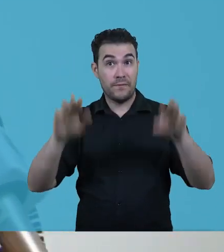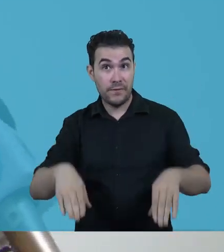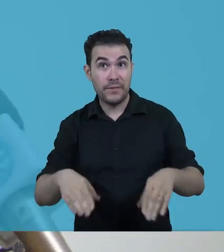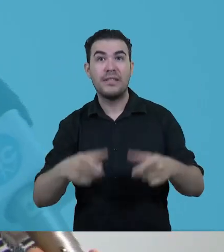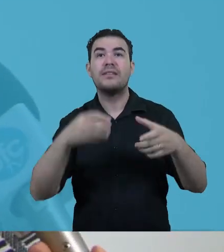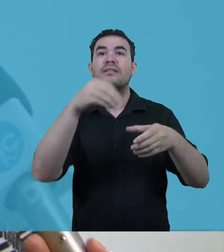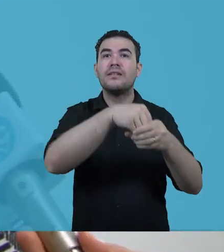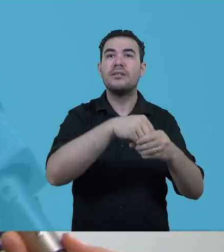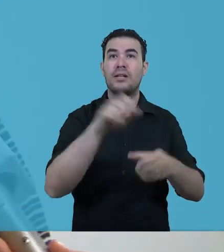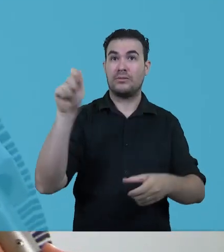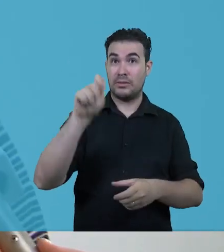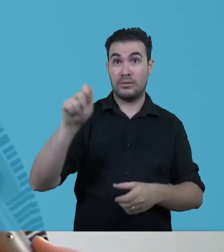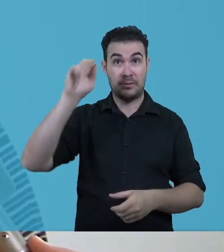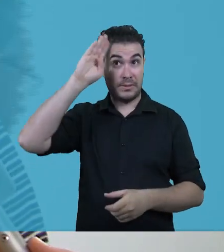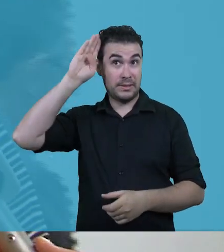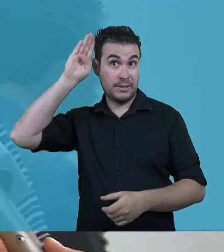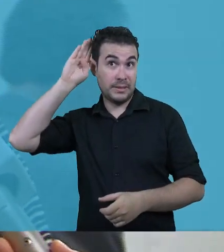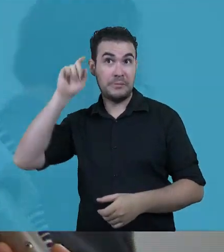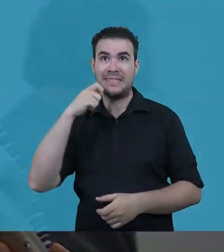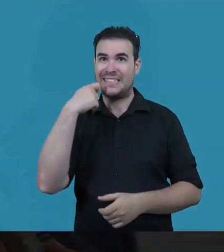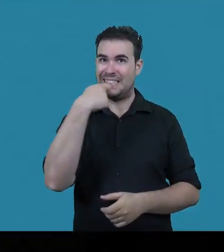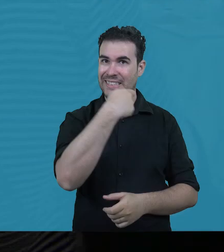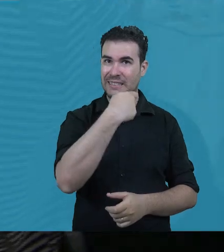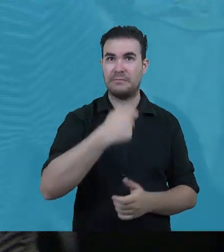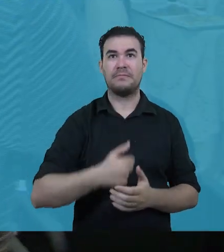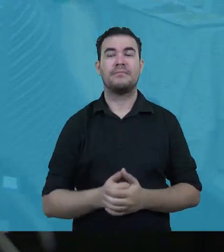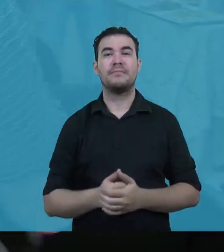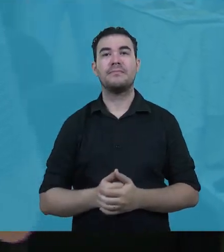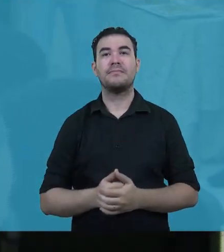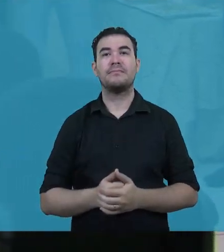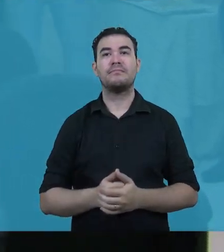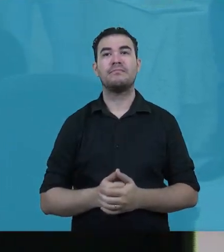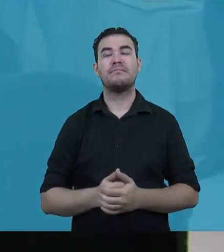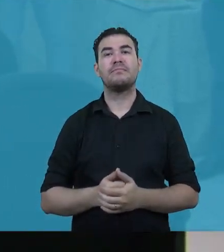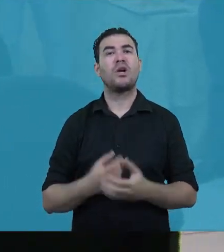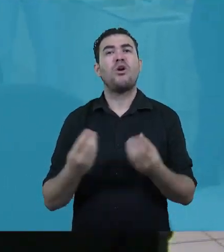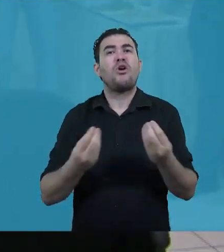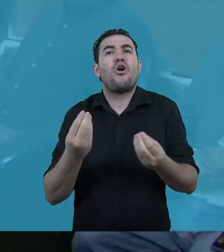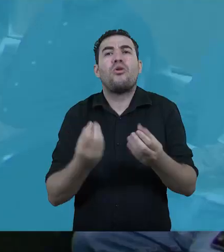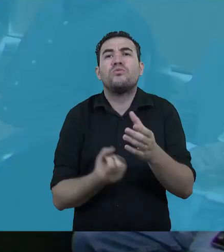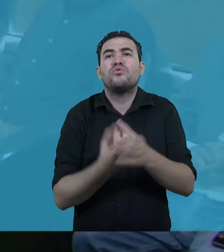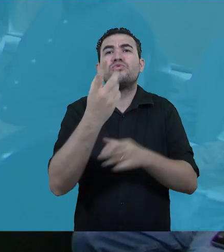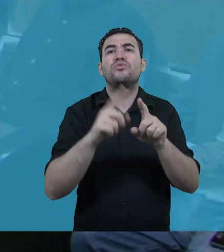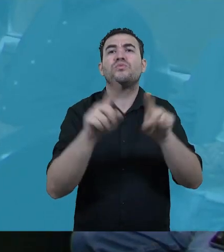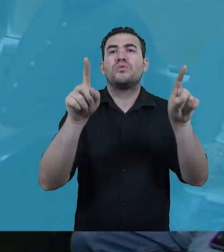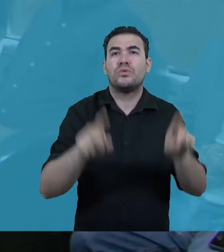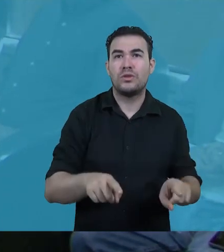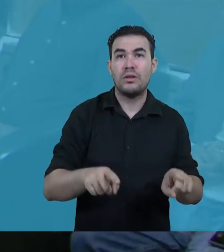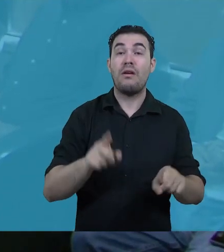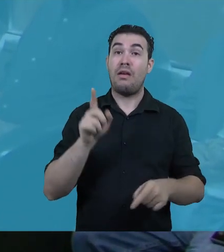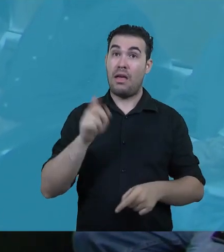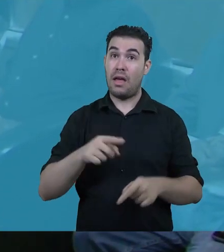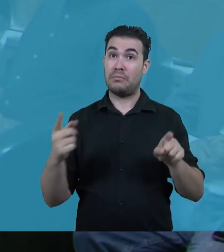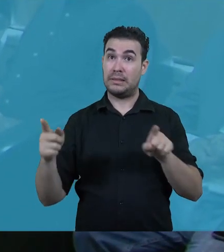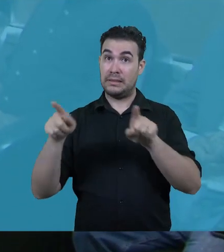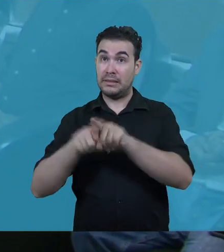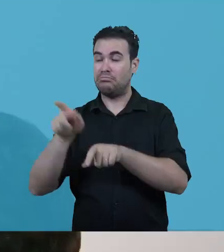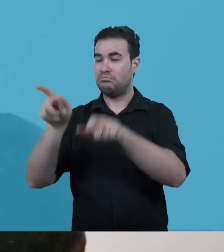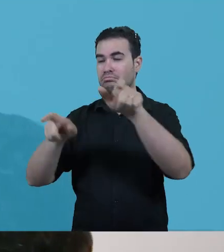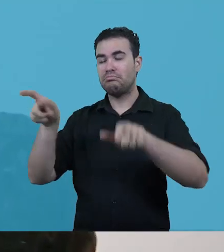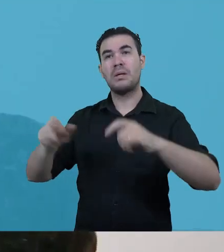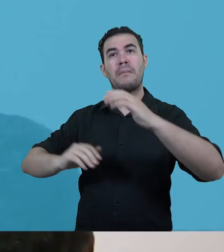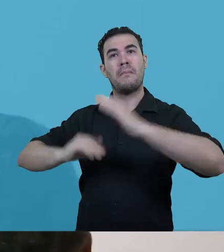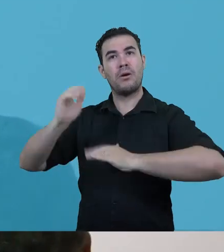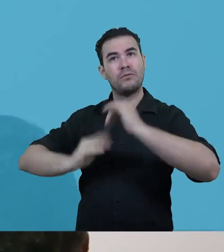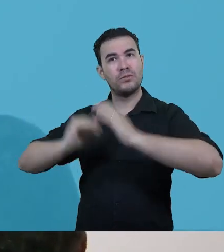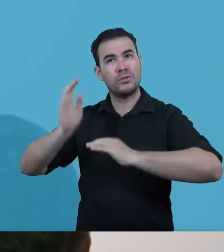de encerramento na Academia Cearense de Odontologia A semana surgiu a partir de uma parceria entre dentistas e entidades ligadas